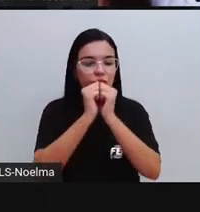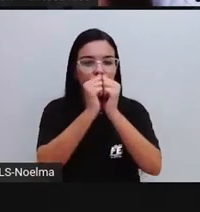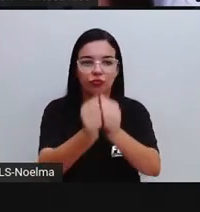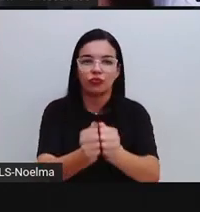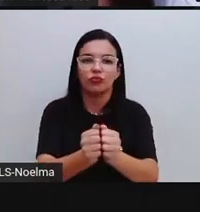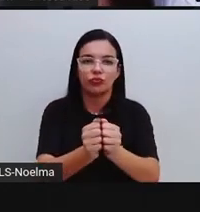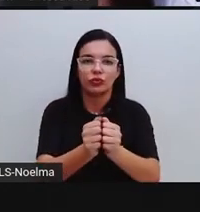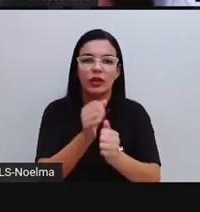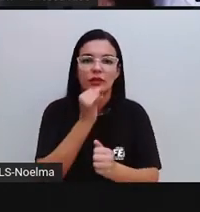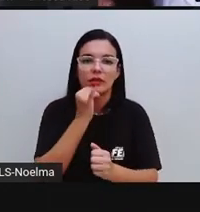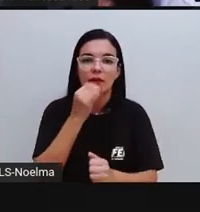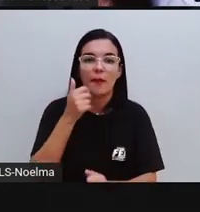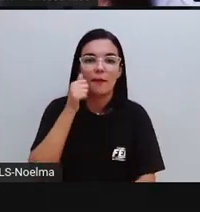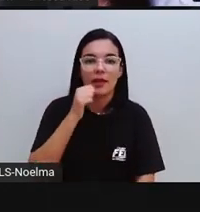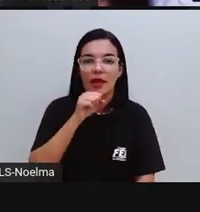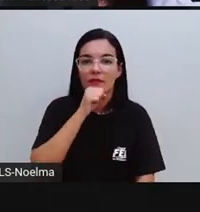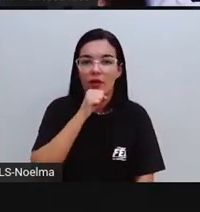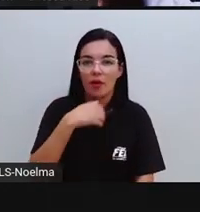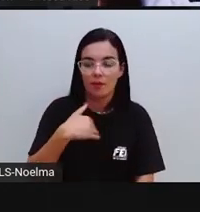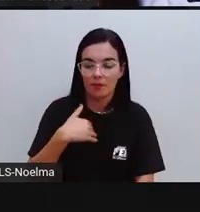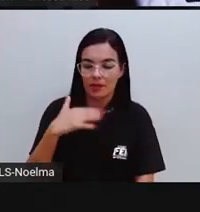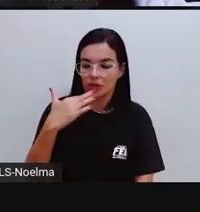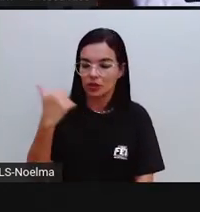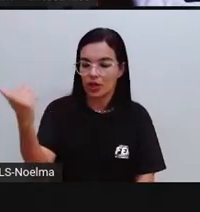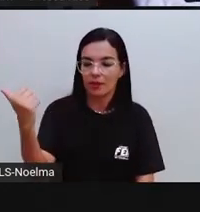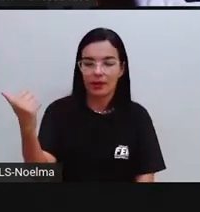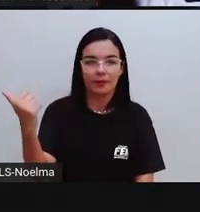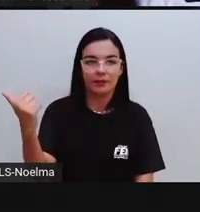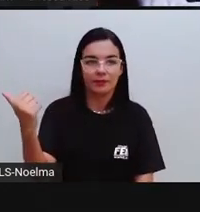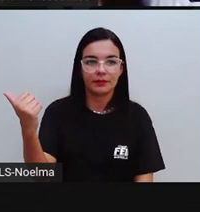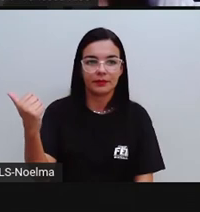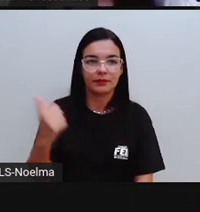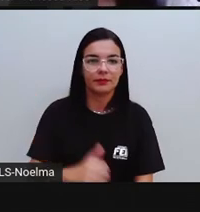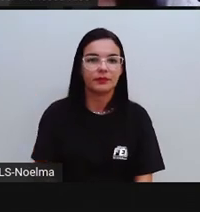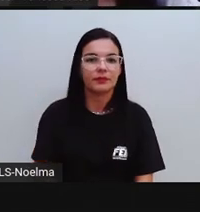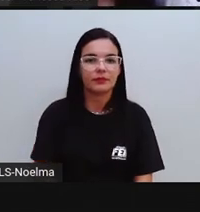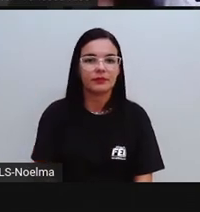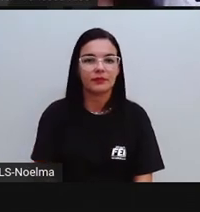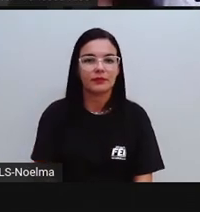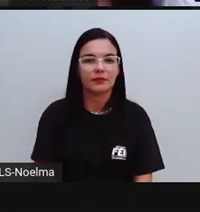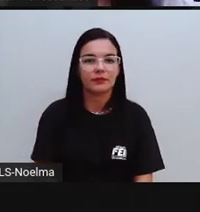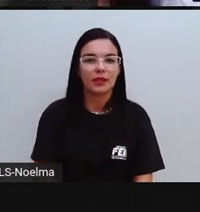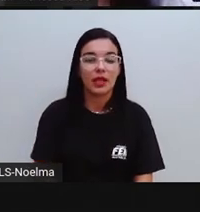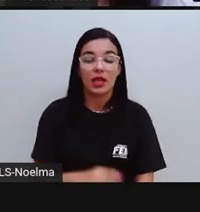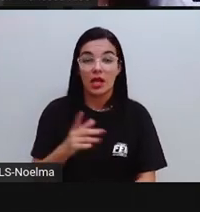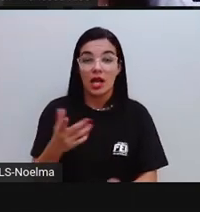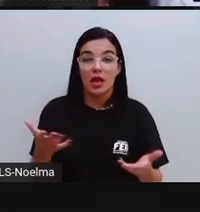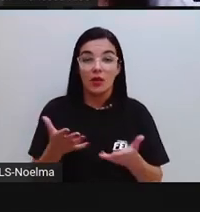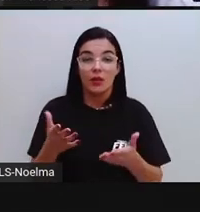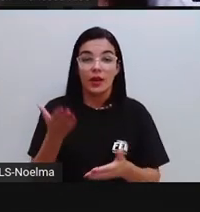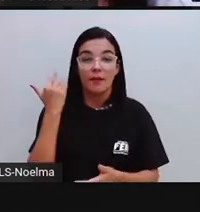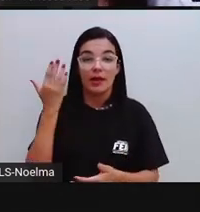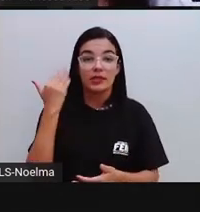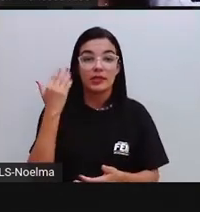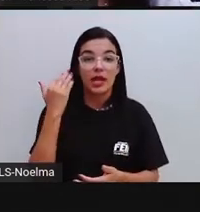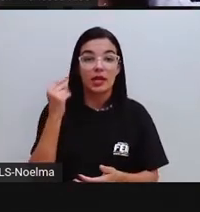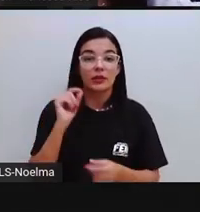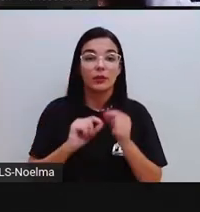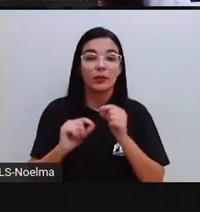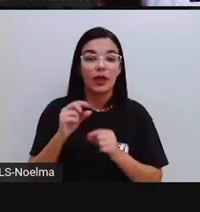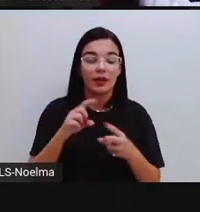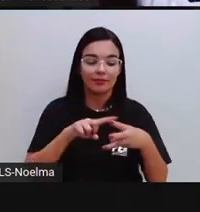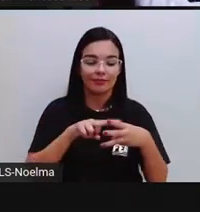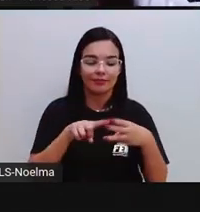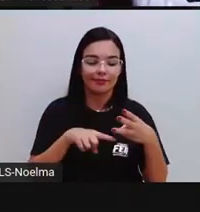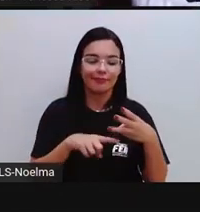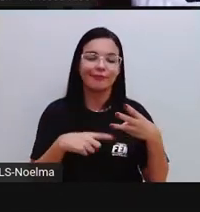fala. Exemplo, minha avó me chama. O pretérito do indicativo aparece de